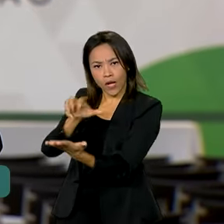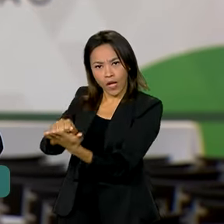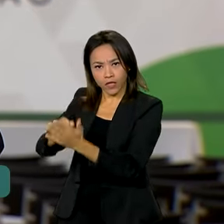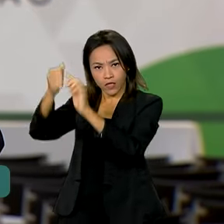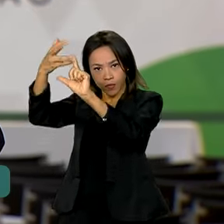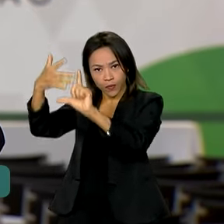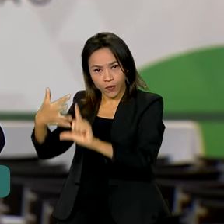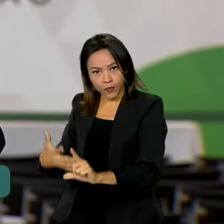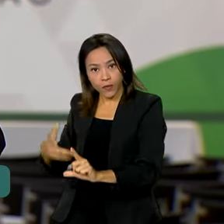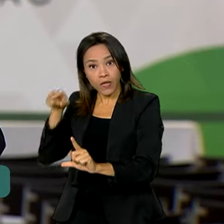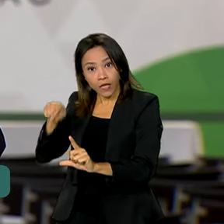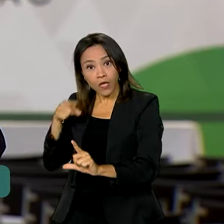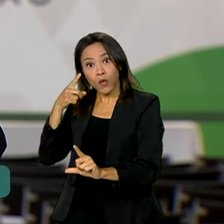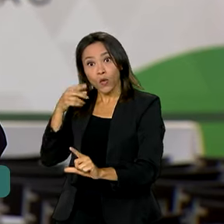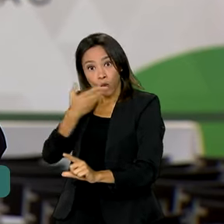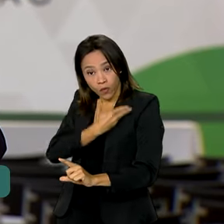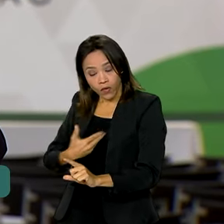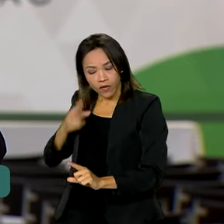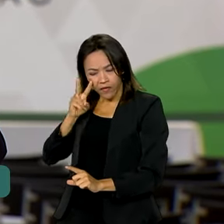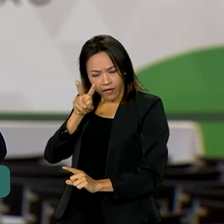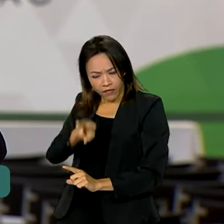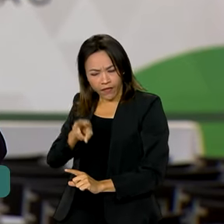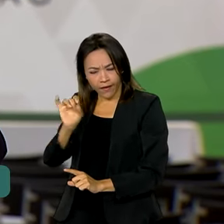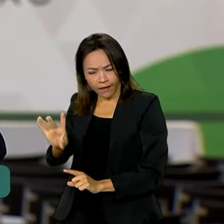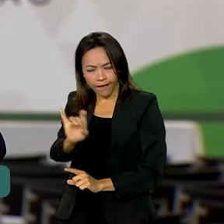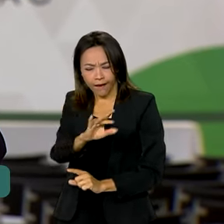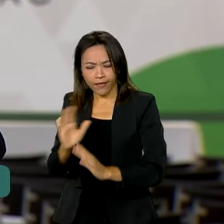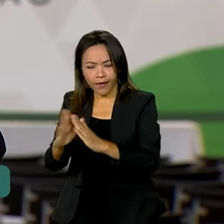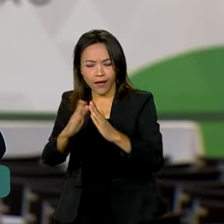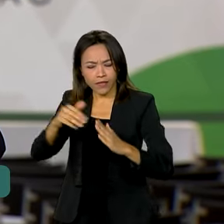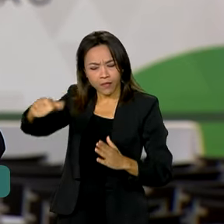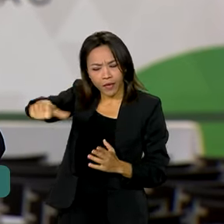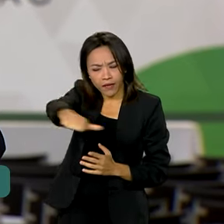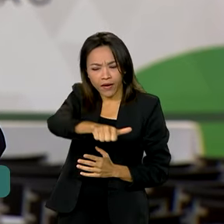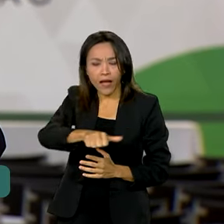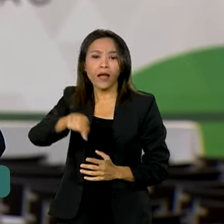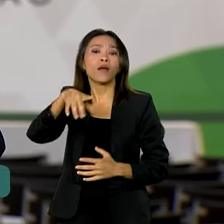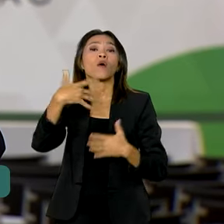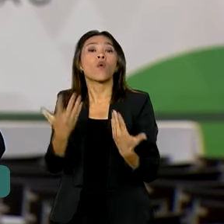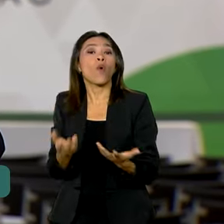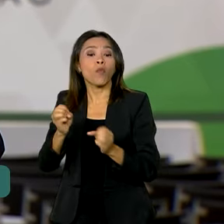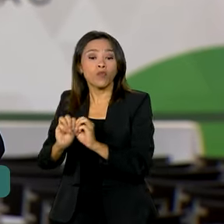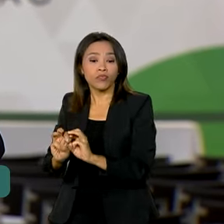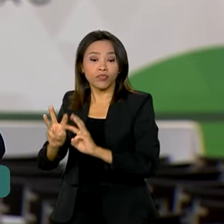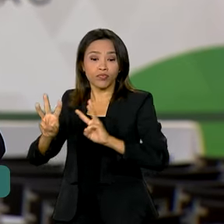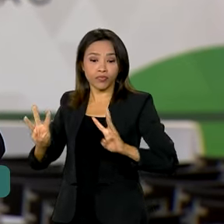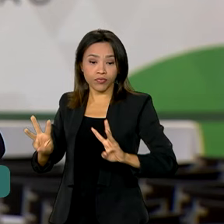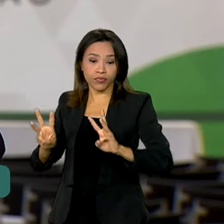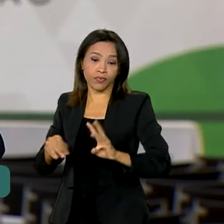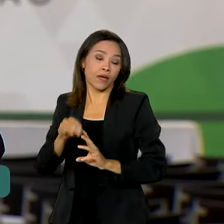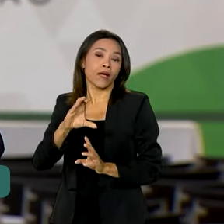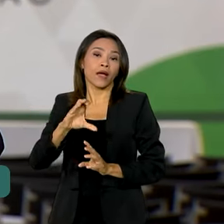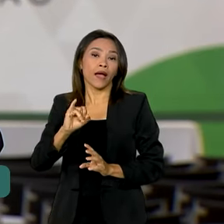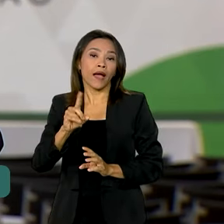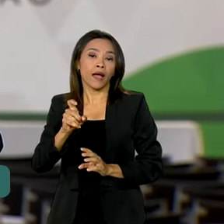imóveis que vão ser avaliados pelo governo federal. E olha, o endereço para quem quiser cadastrar um imóvel é caixa.gov